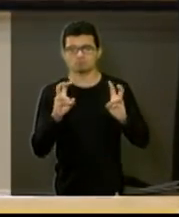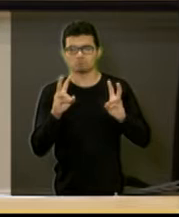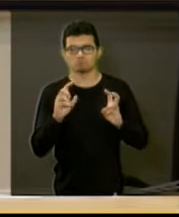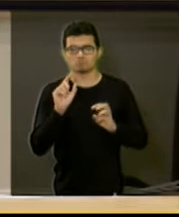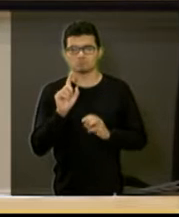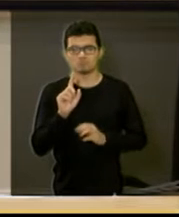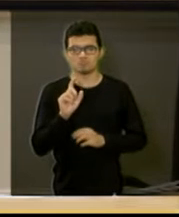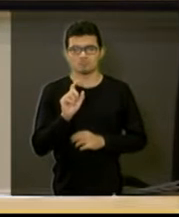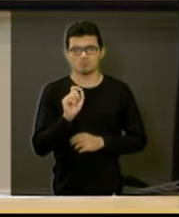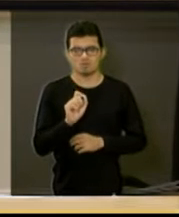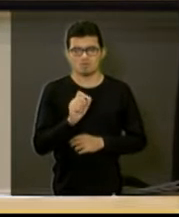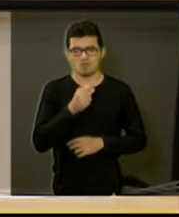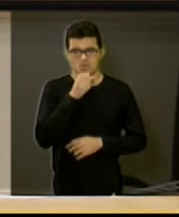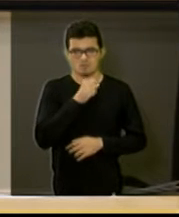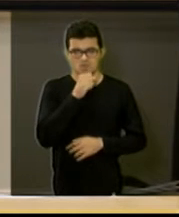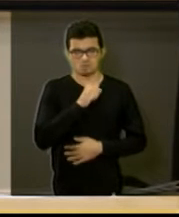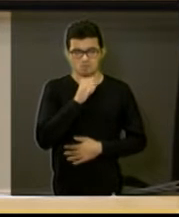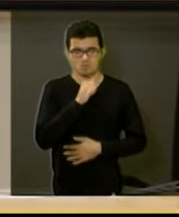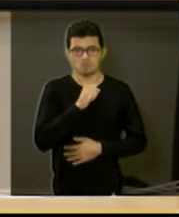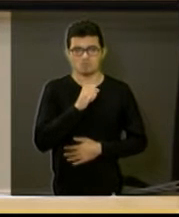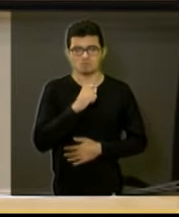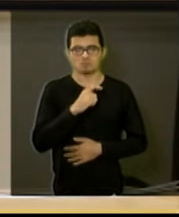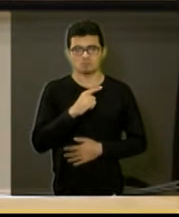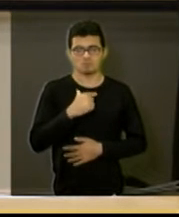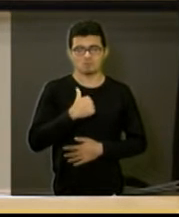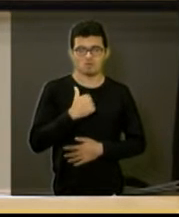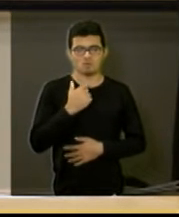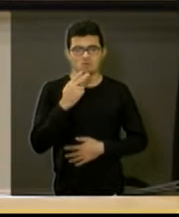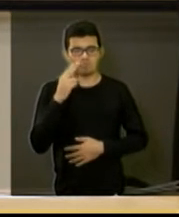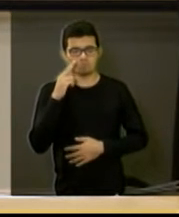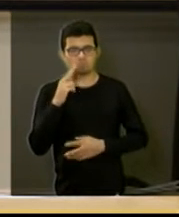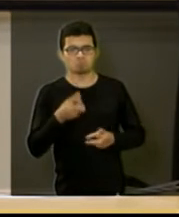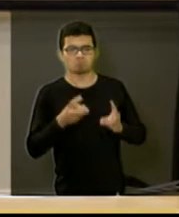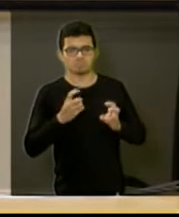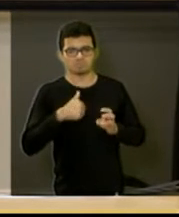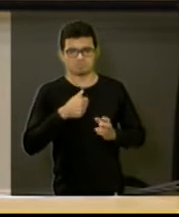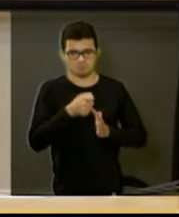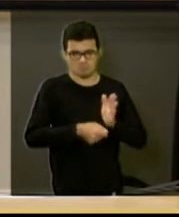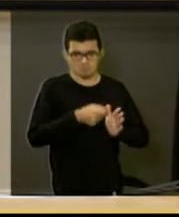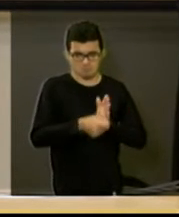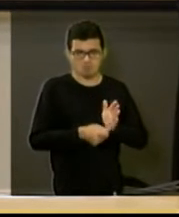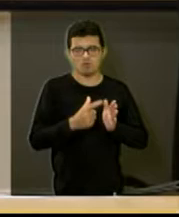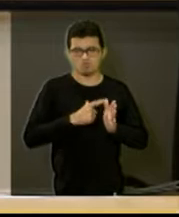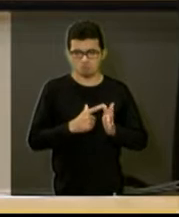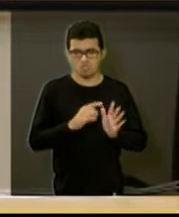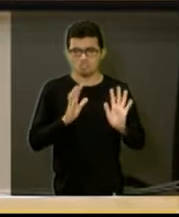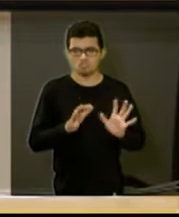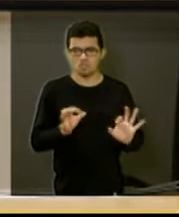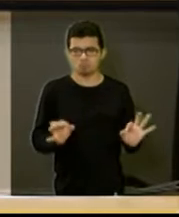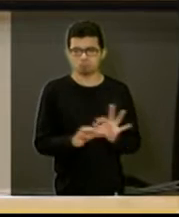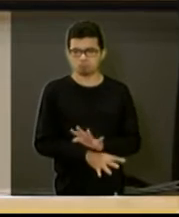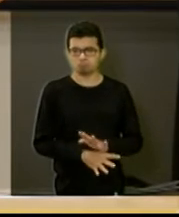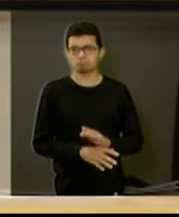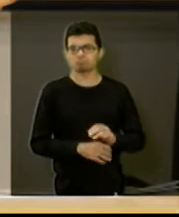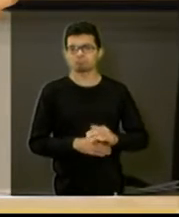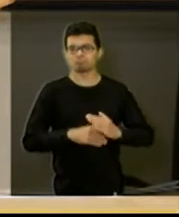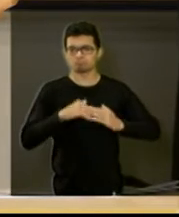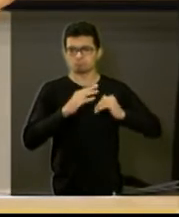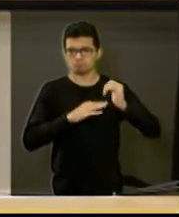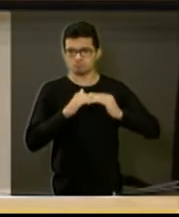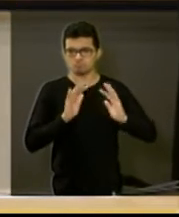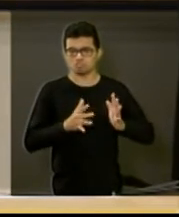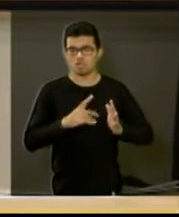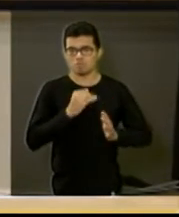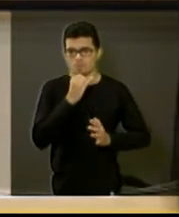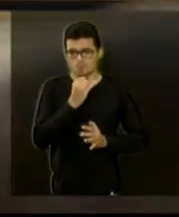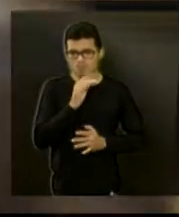idoso, eu também vejo que Araraquara construiu muitas coisas também, a questão do centro-dia,